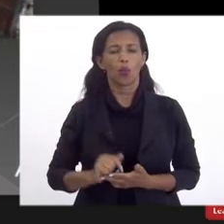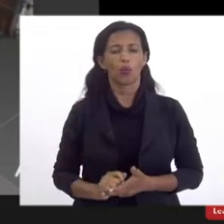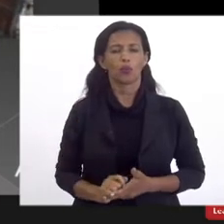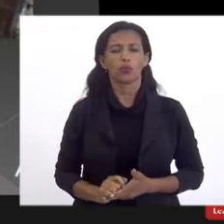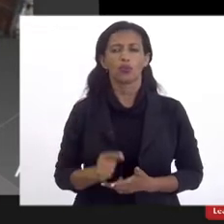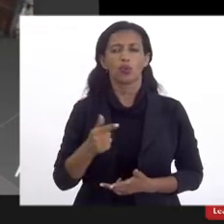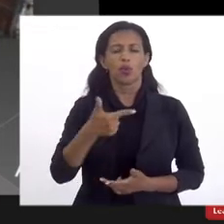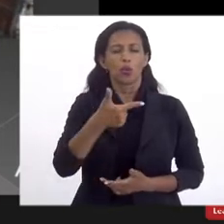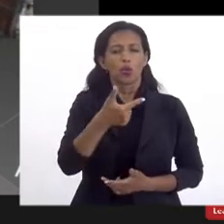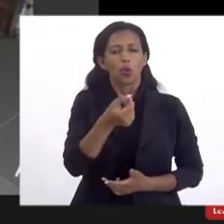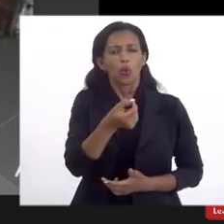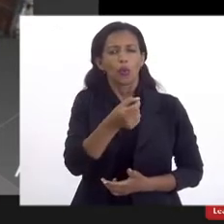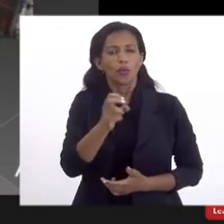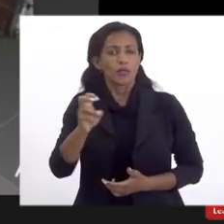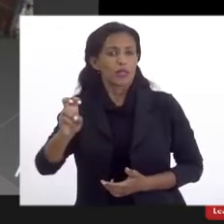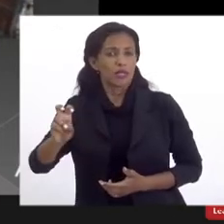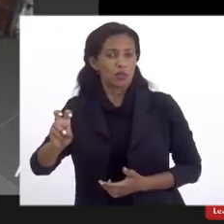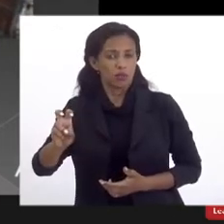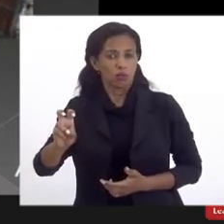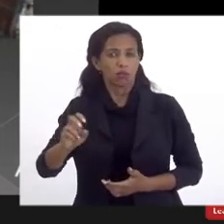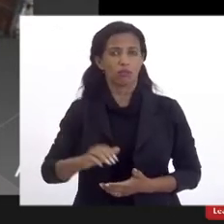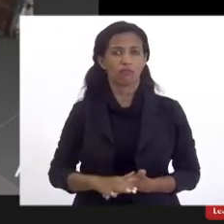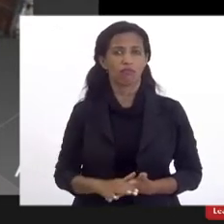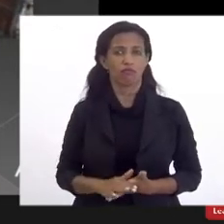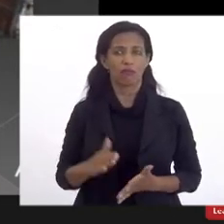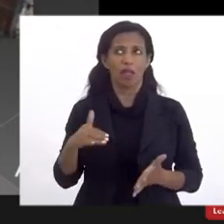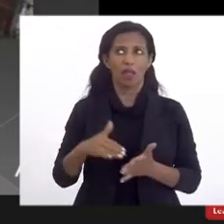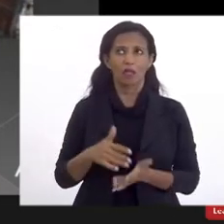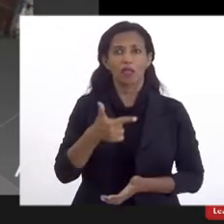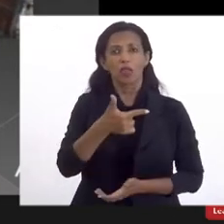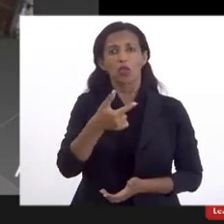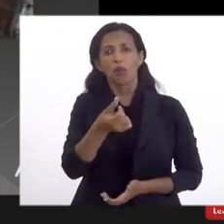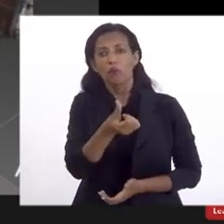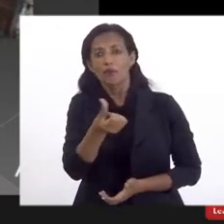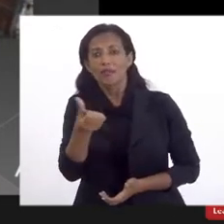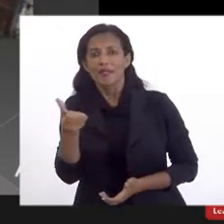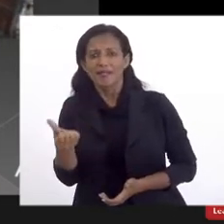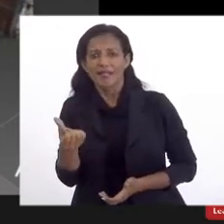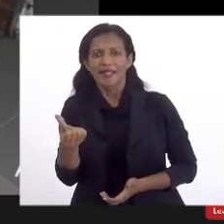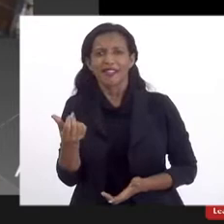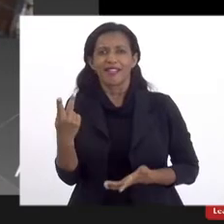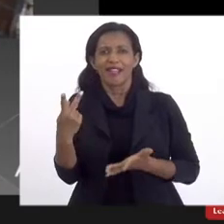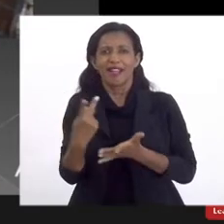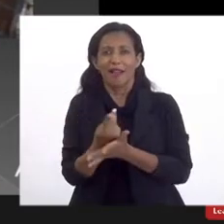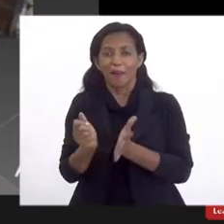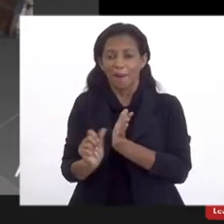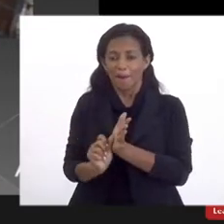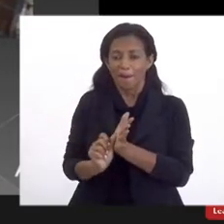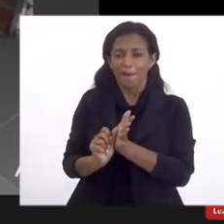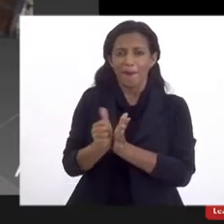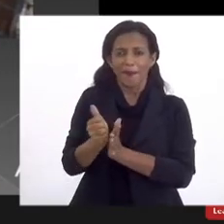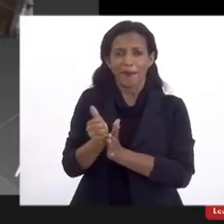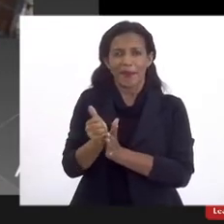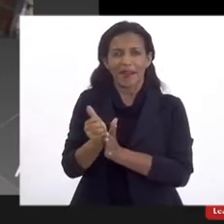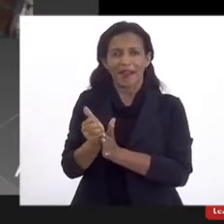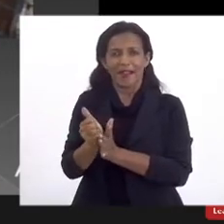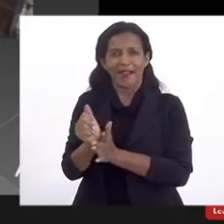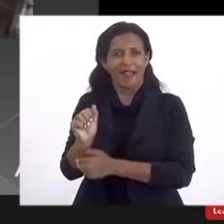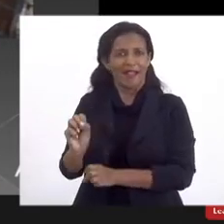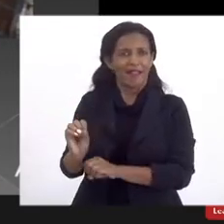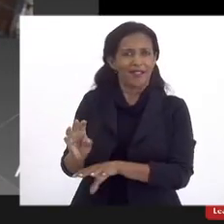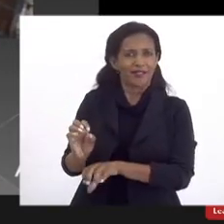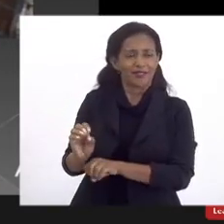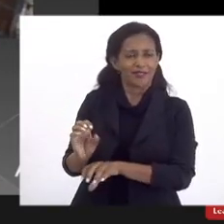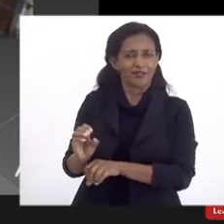2005, e até que em 2006 ocorreu, então, a sua primeira atividade, a sua primeira aula,